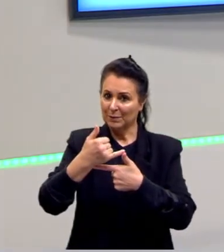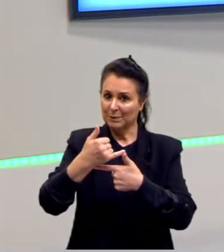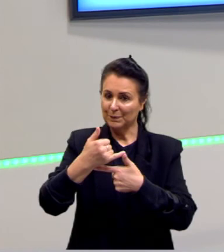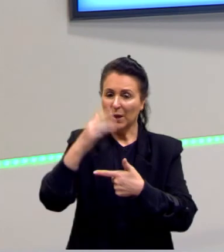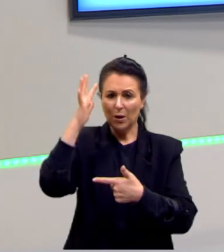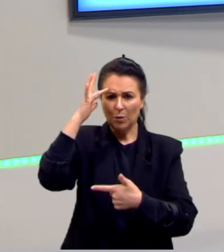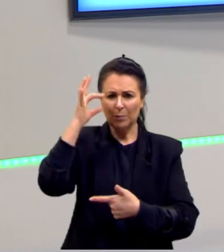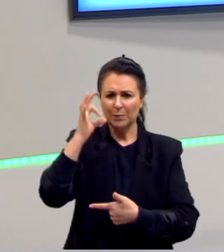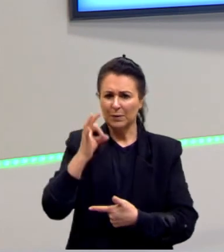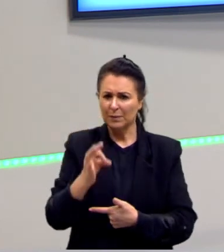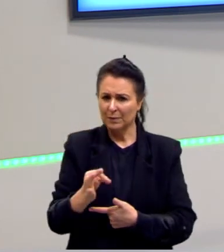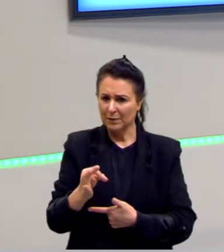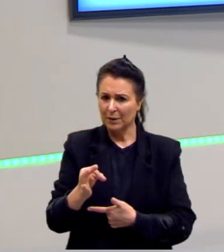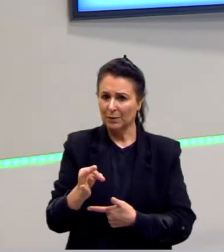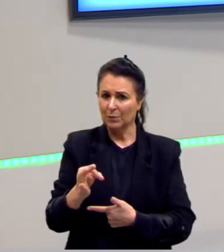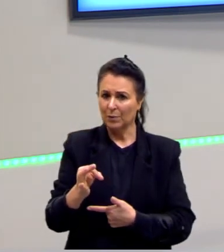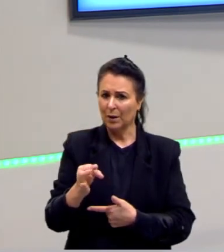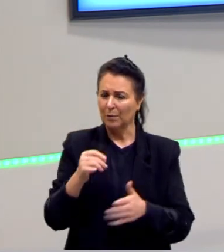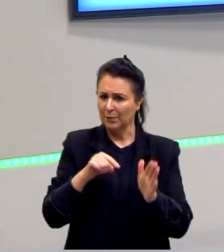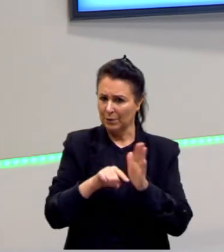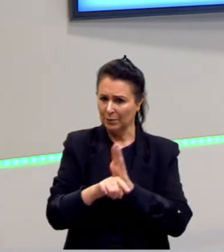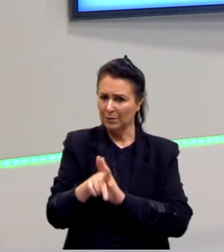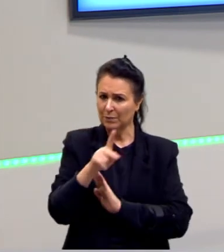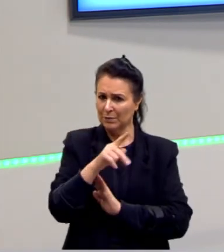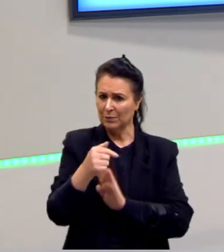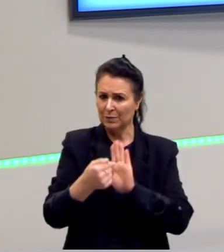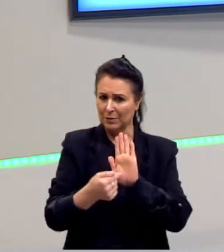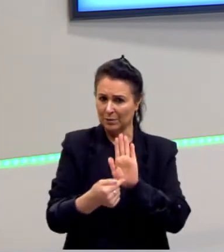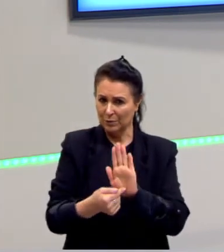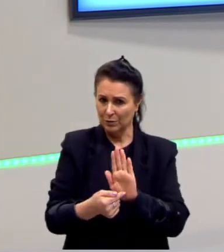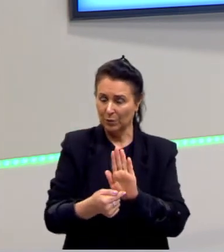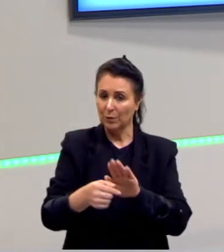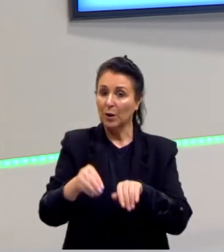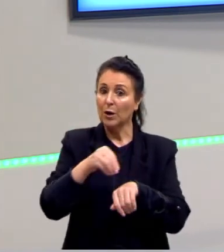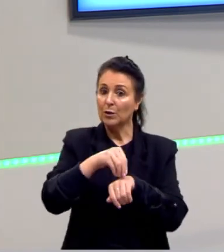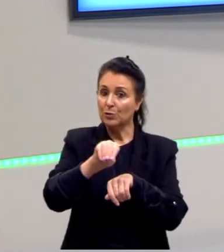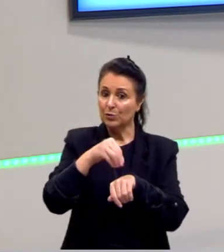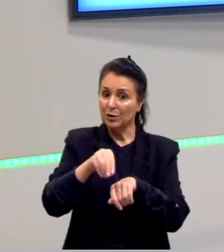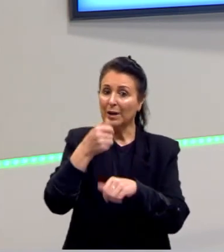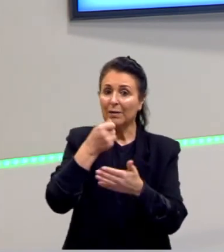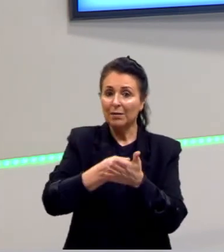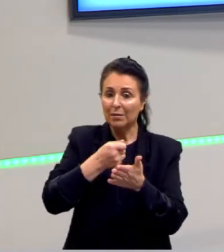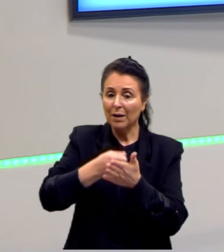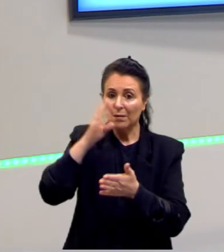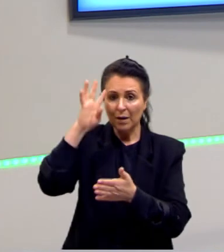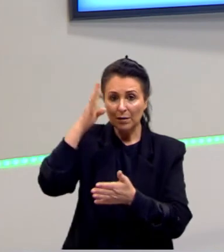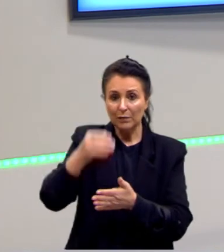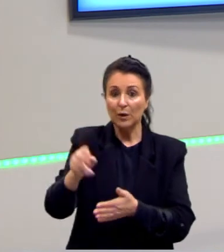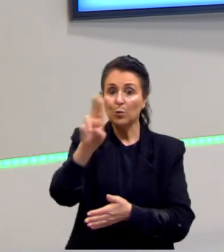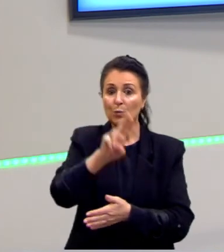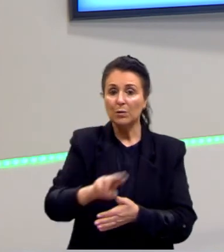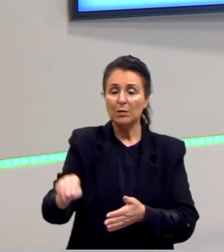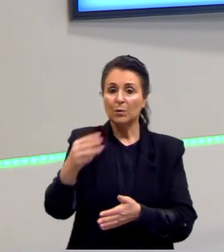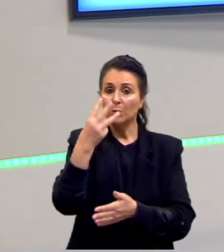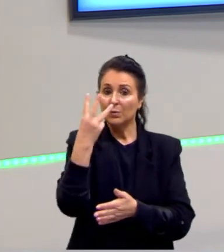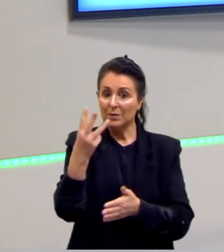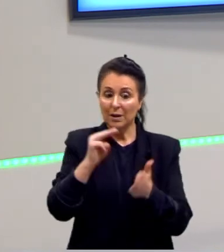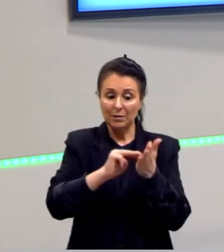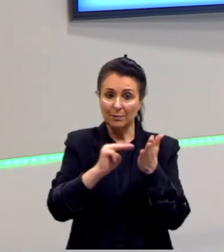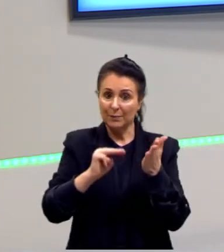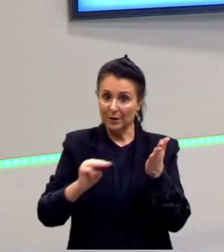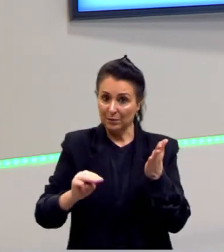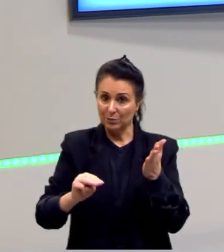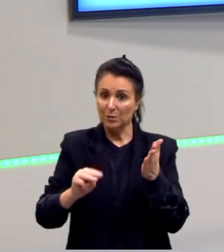Compreenderam a questão que eu resolvi com vocês? Sugiro até que vocês tentem resolver ali pelos três métodos de resolução